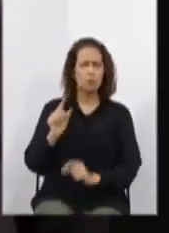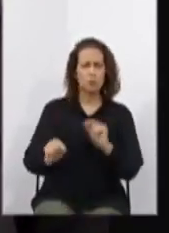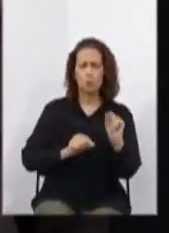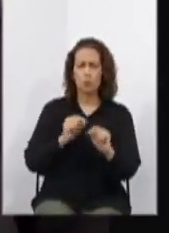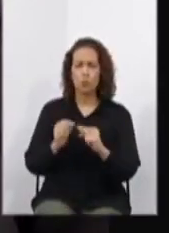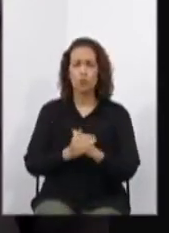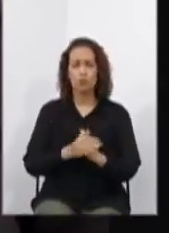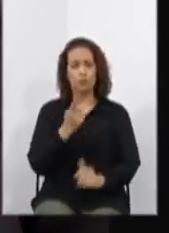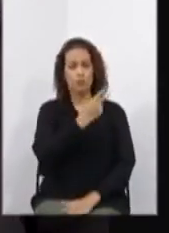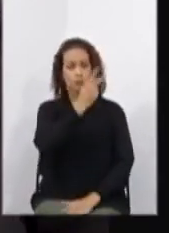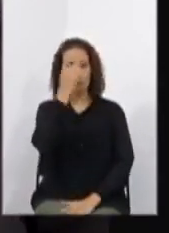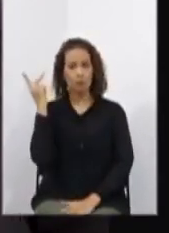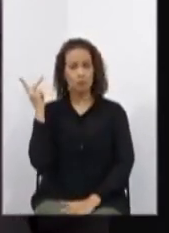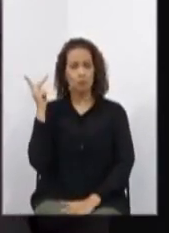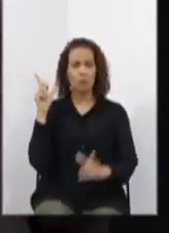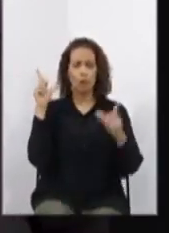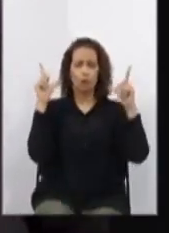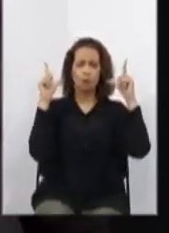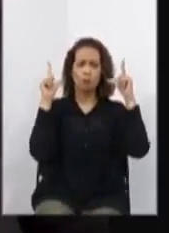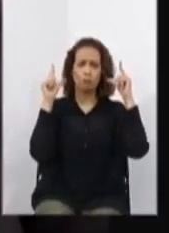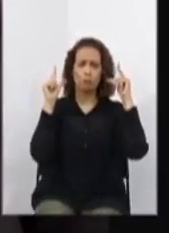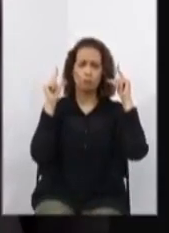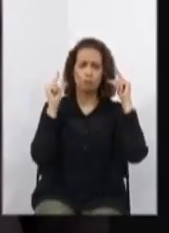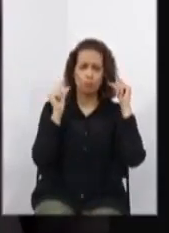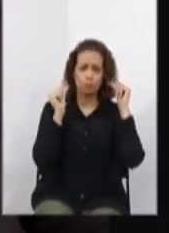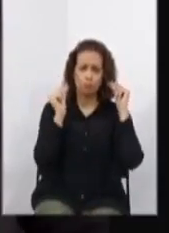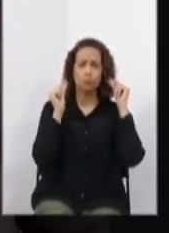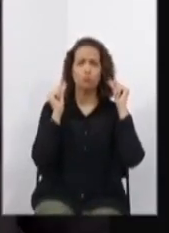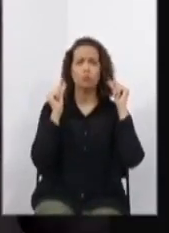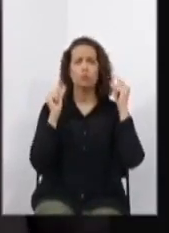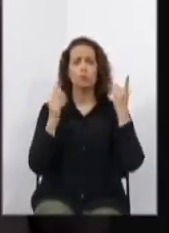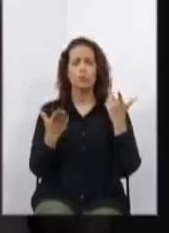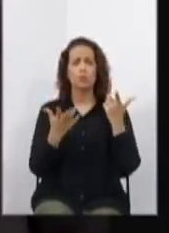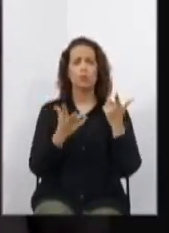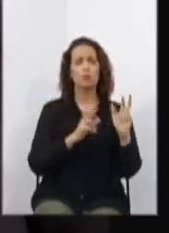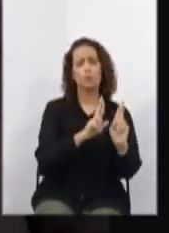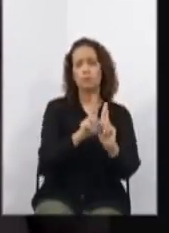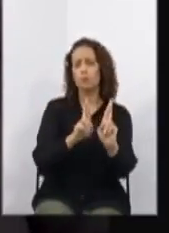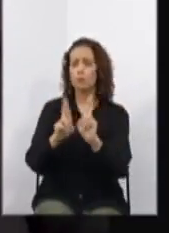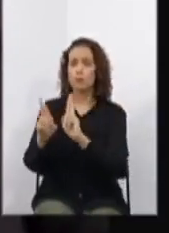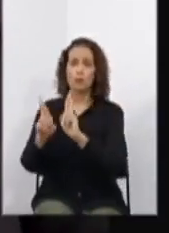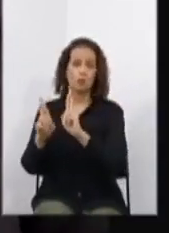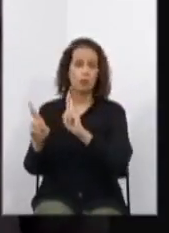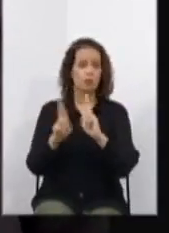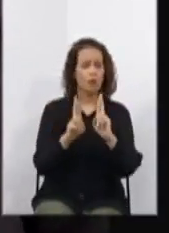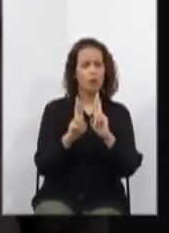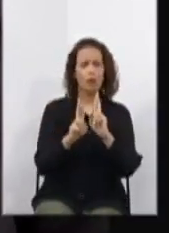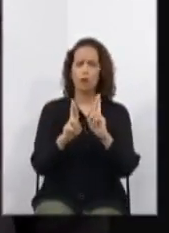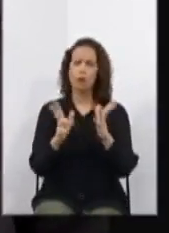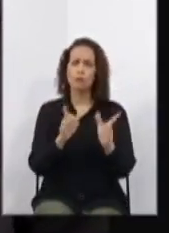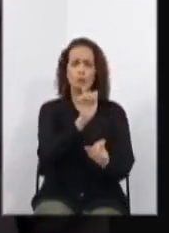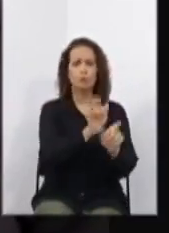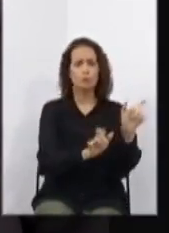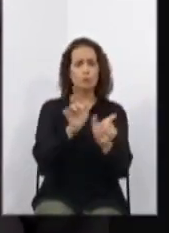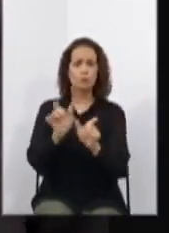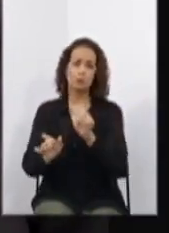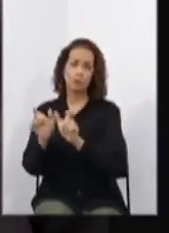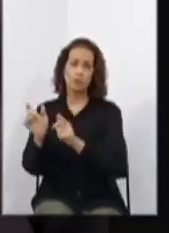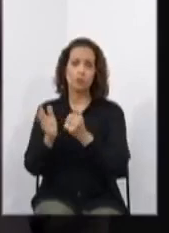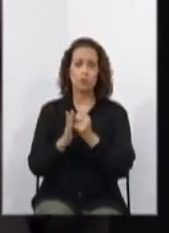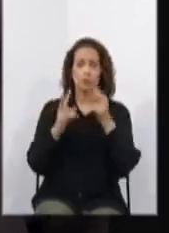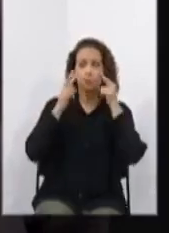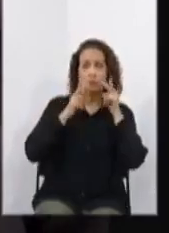por ter perda auditiva, compreende e interage com o mundo por meio de experiências visuais,